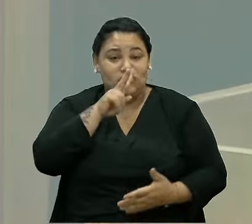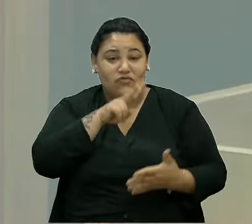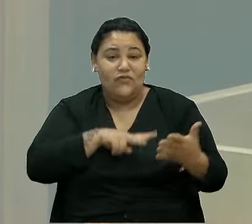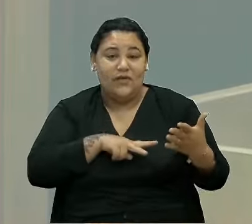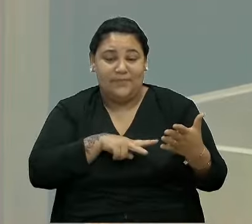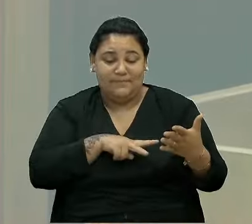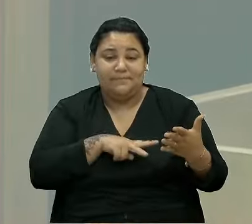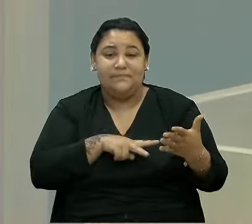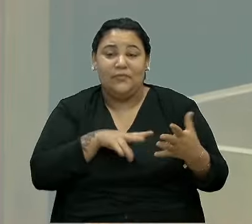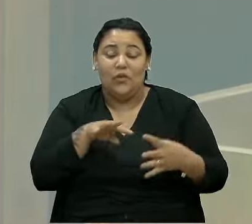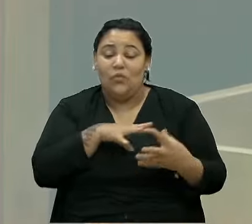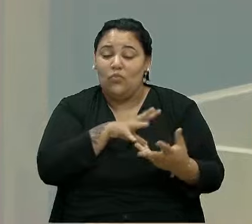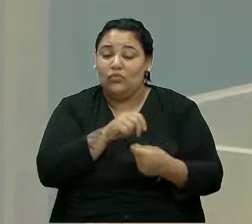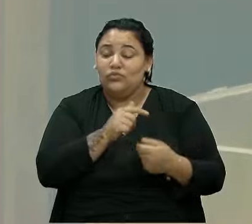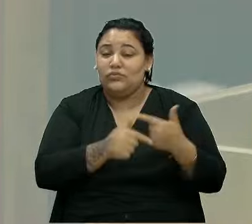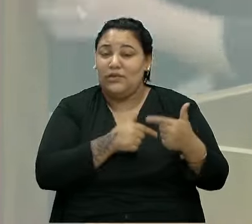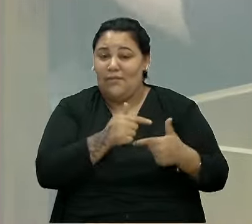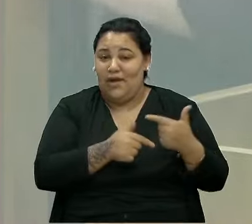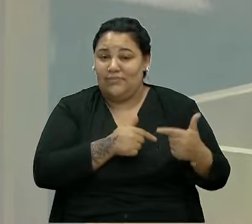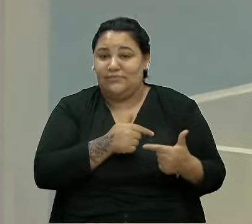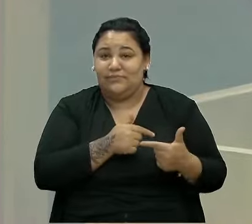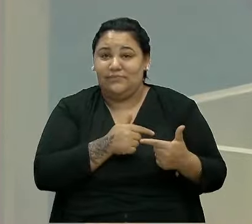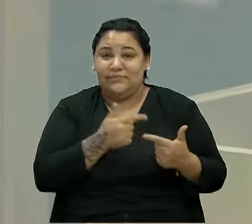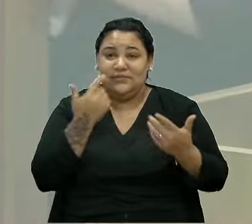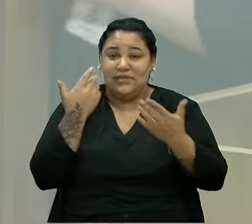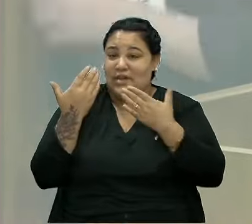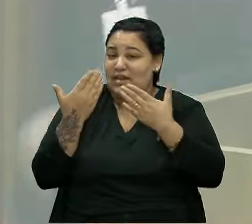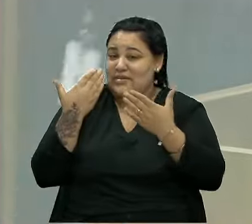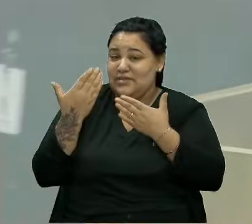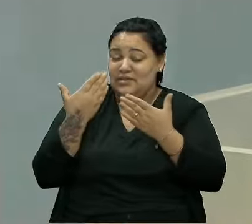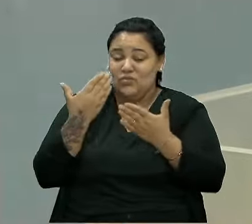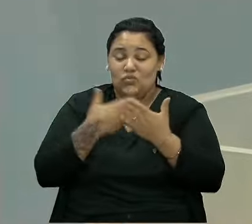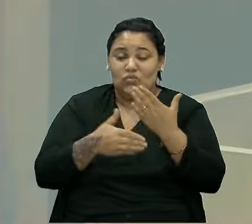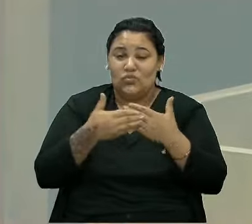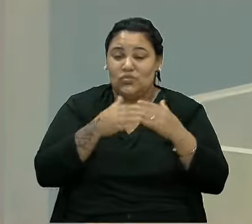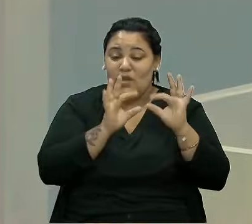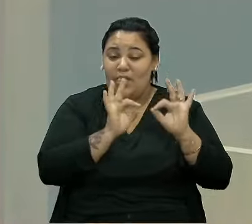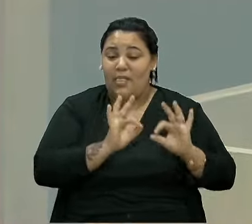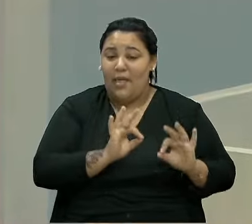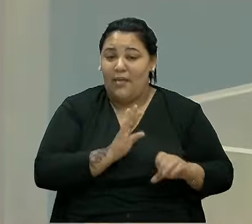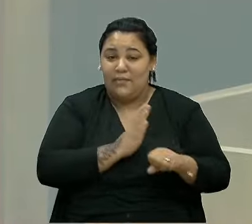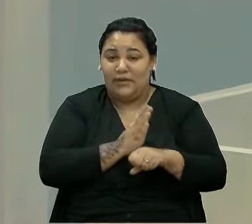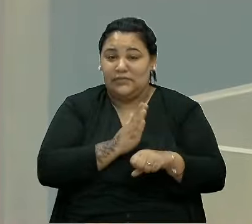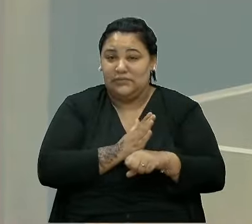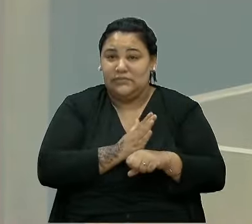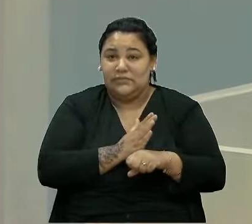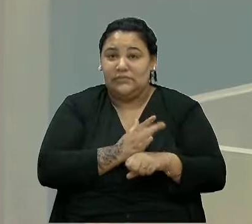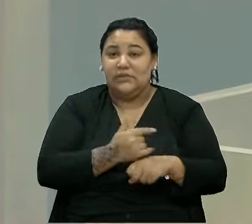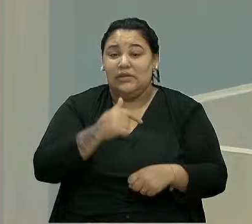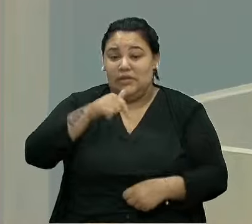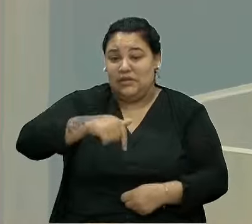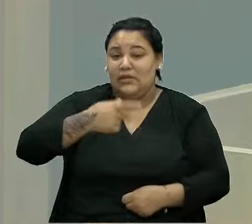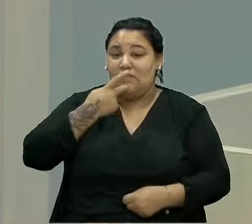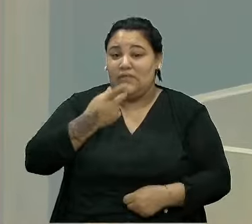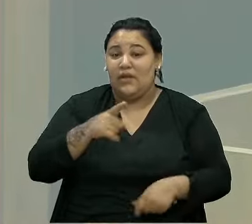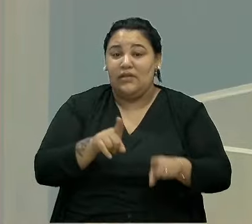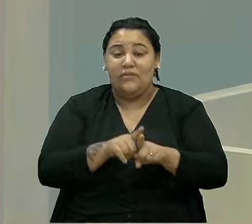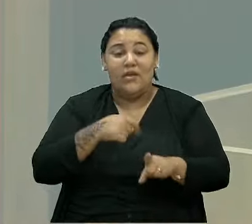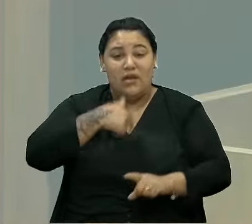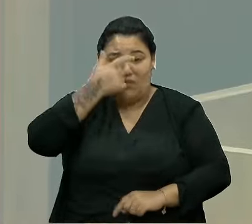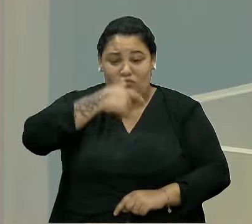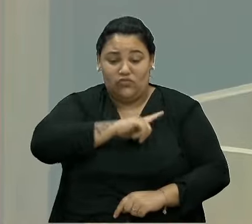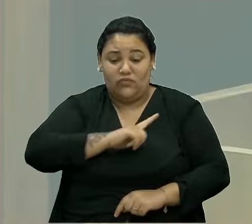o mundo do trabalho considerando todos os agentes envolvidos e eu é que trago também, acho que o governo precisa